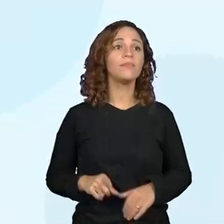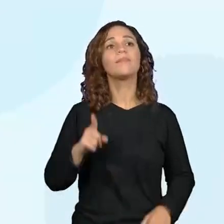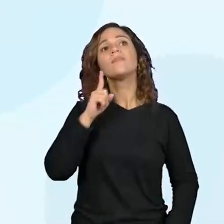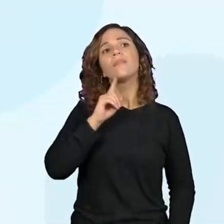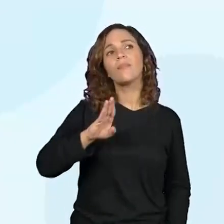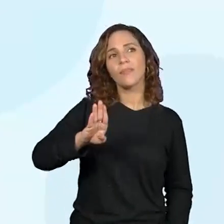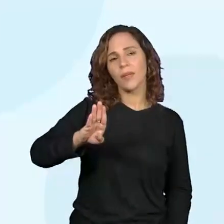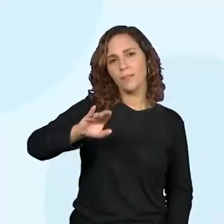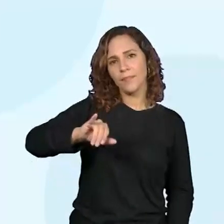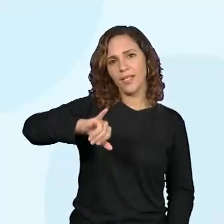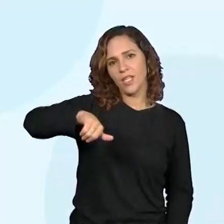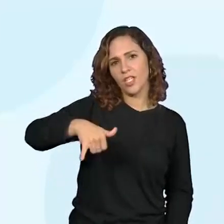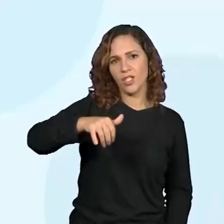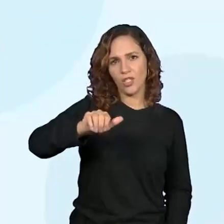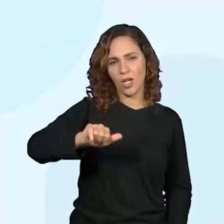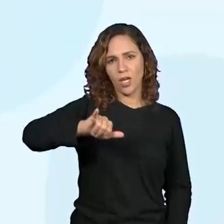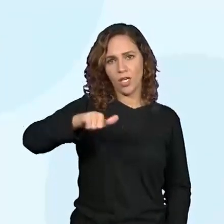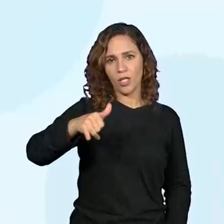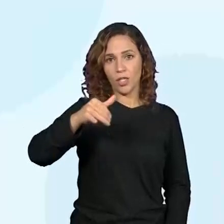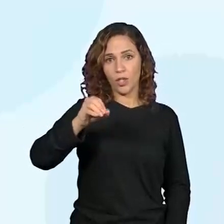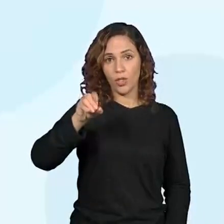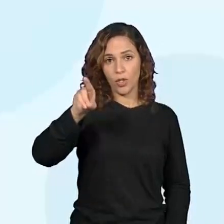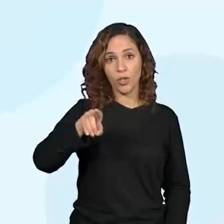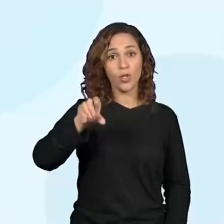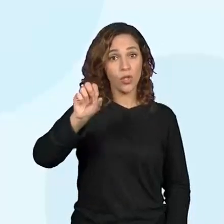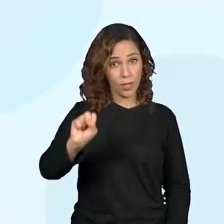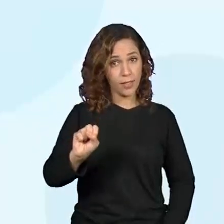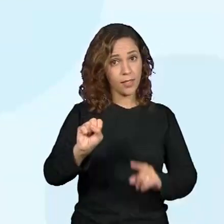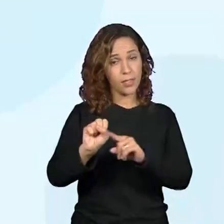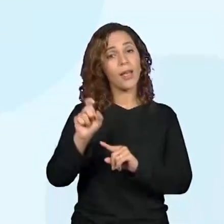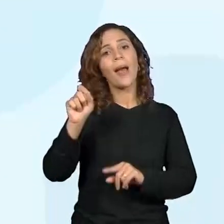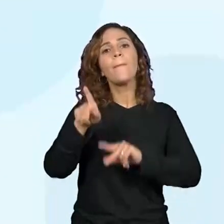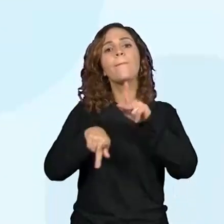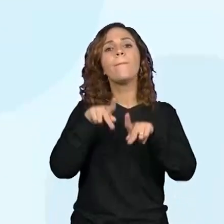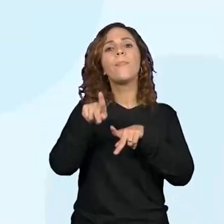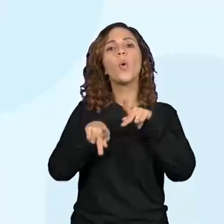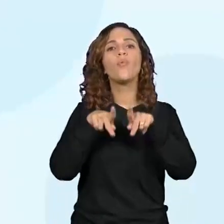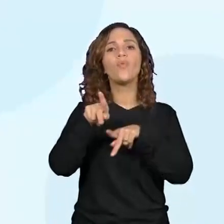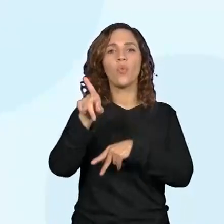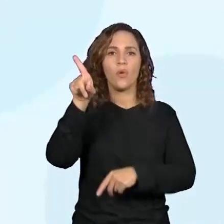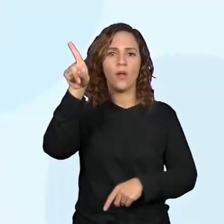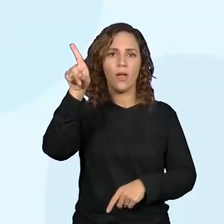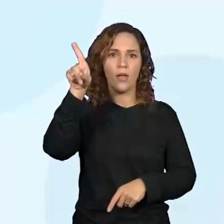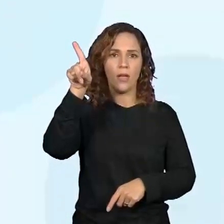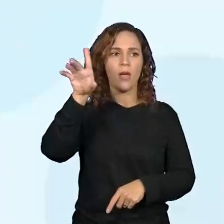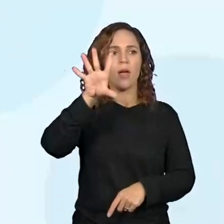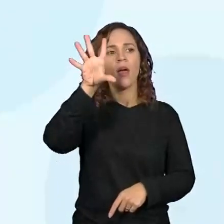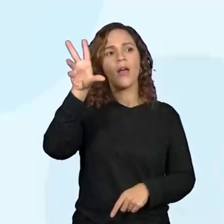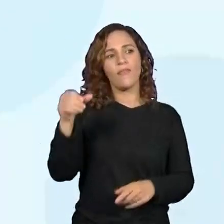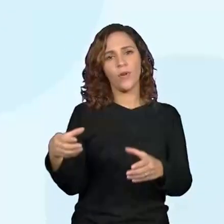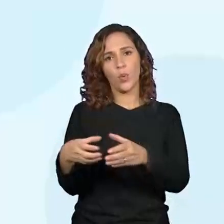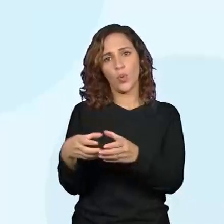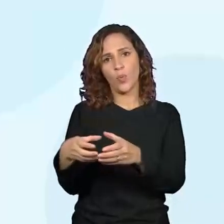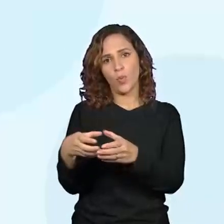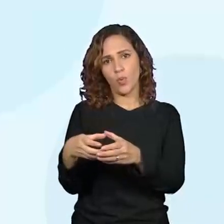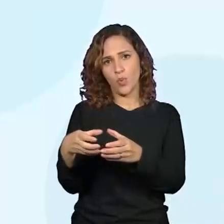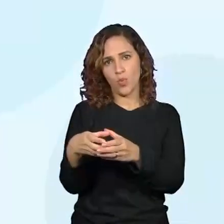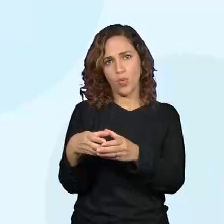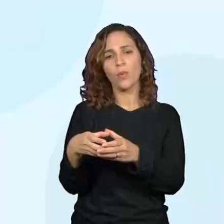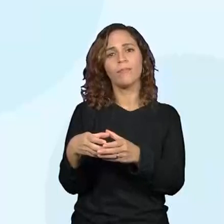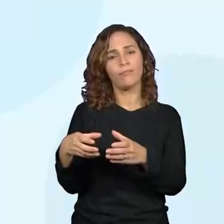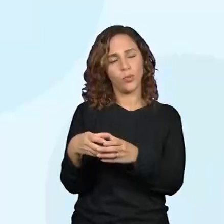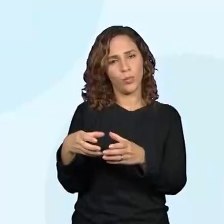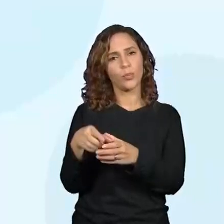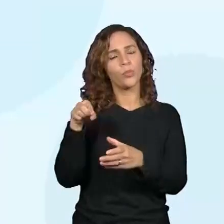bijajós. Nome de povos. Também não conhecia essa palavra. Fui